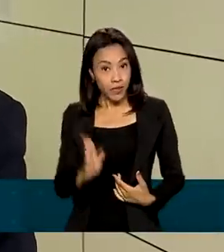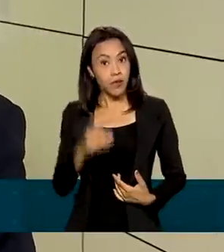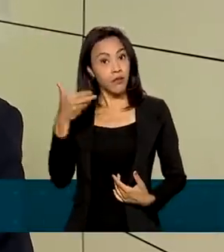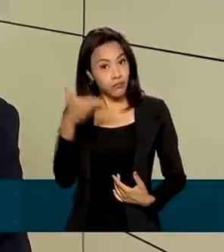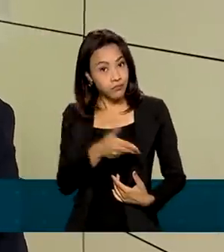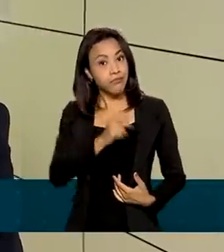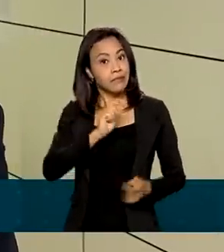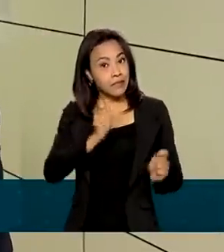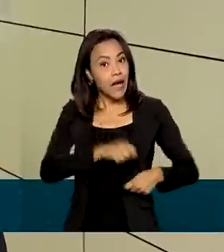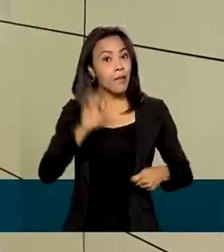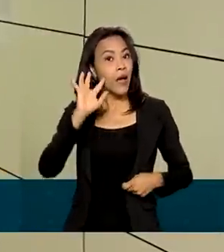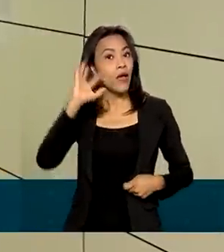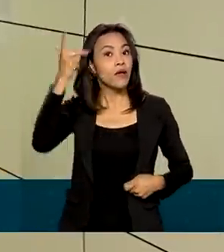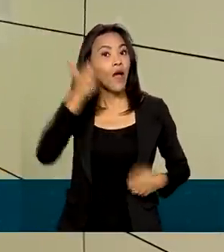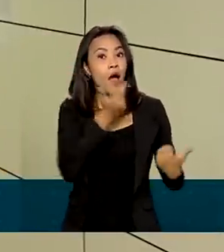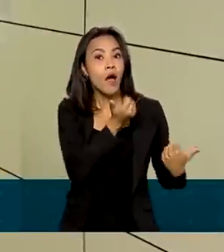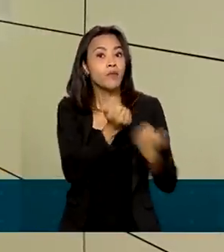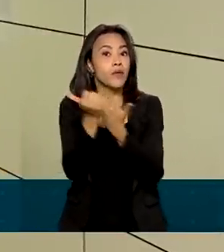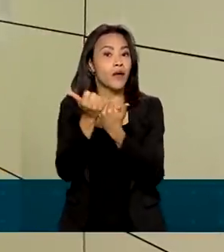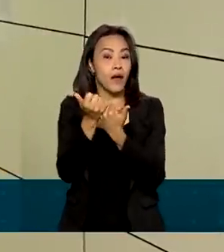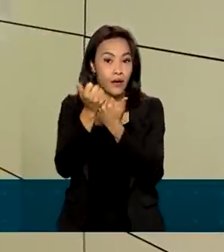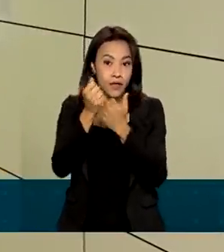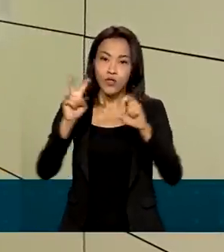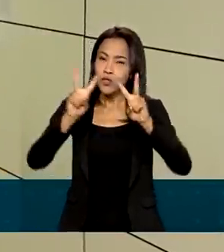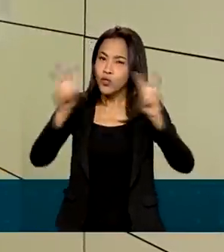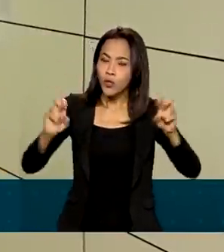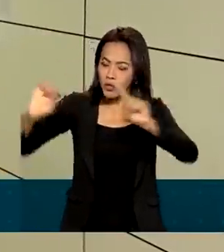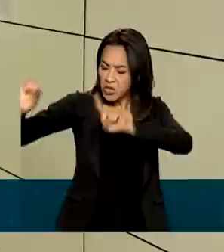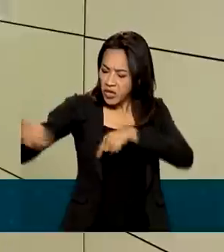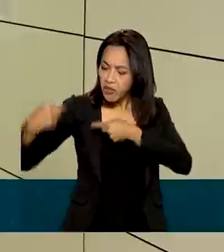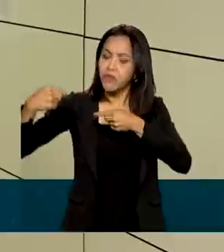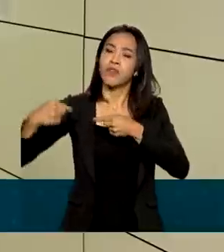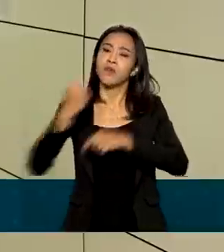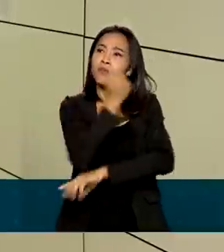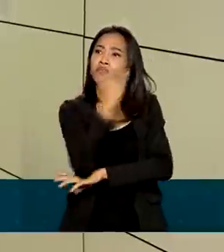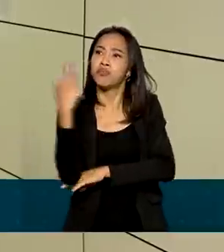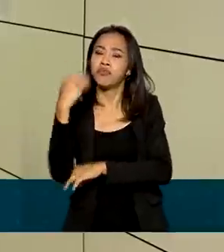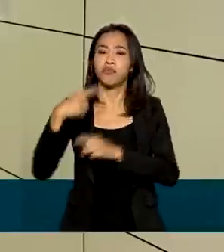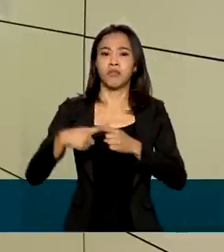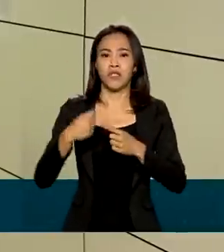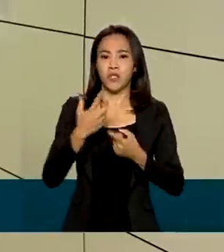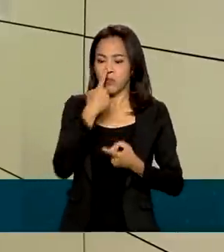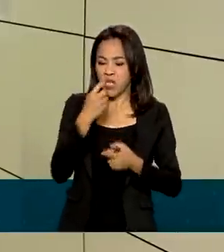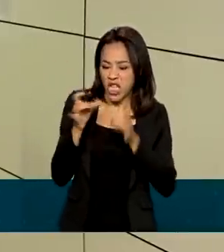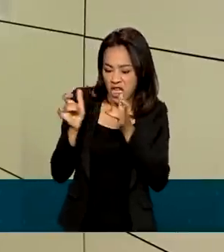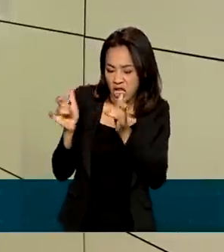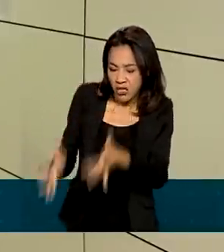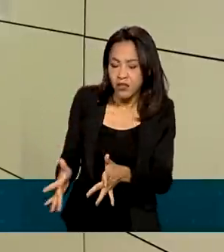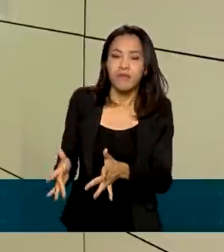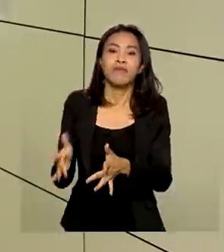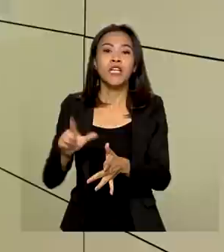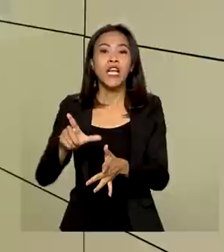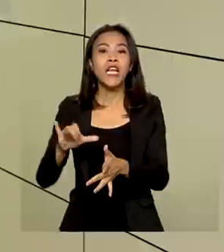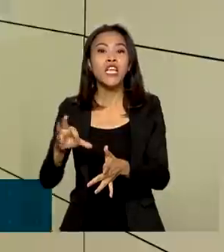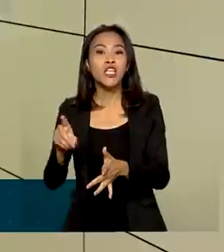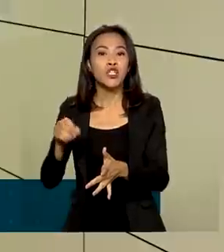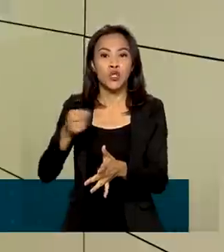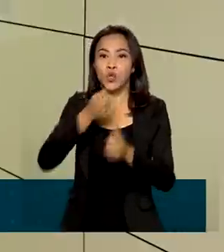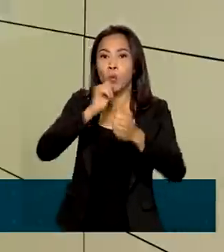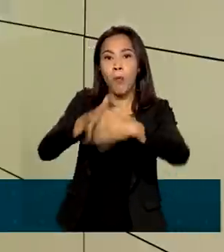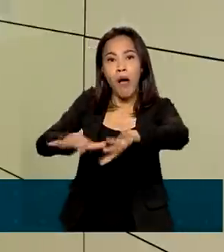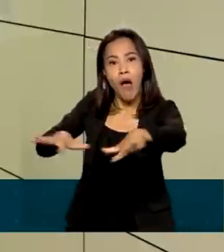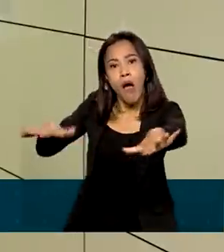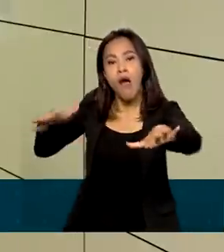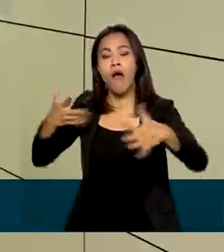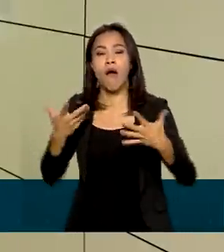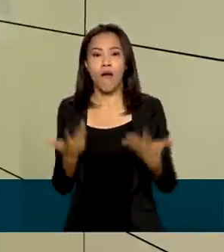global para os desafios de meio ambiente. O desafio de poluição de plástico, que nós estamos aí com o programa Lixão Zero e combate ao lixo do mar, lios mais